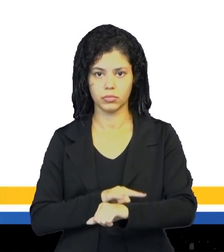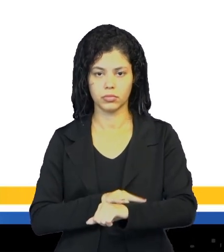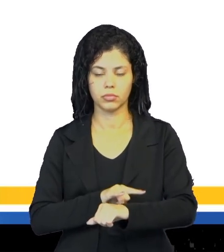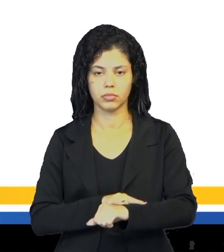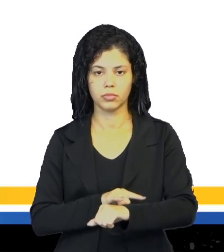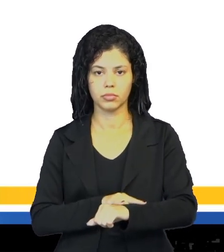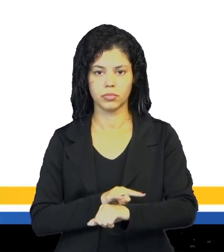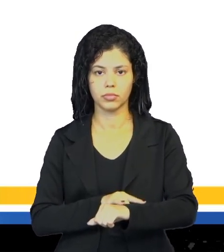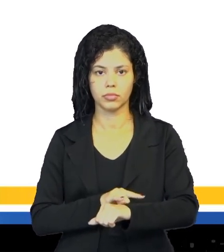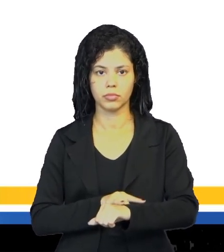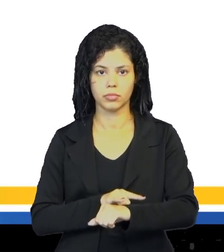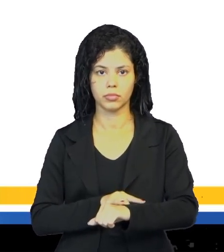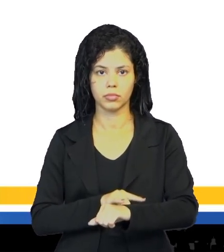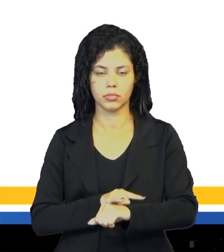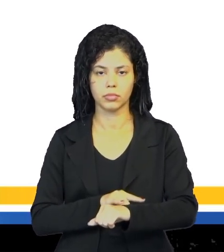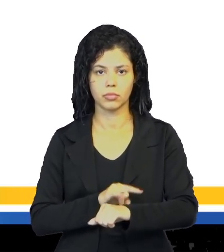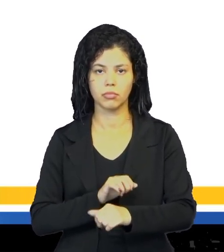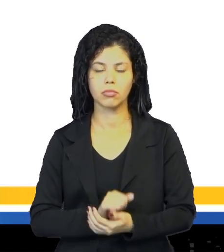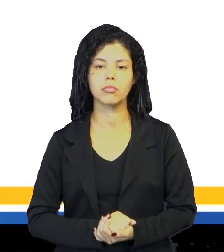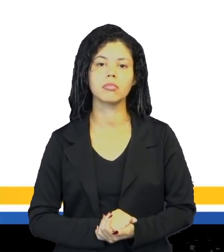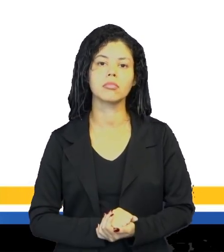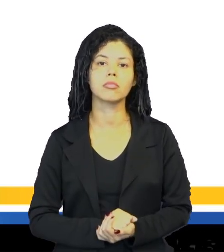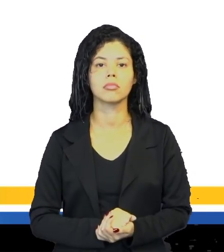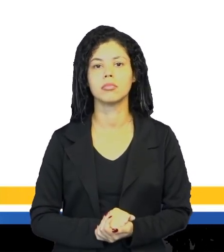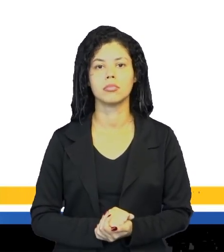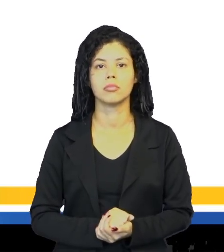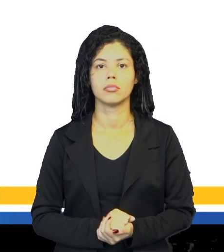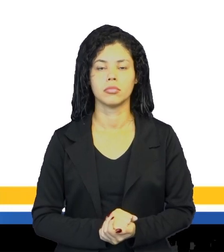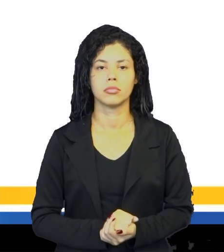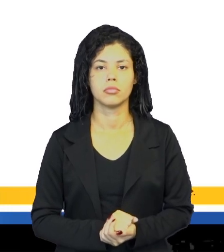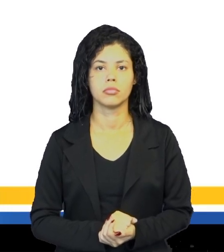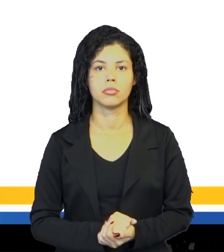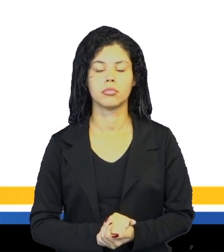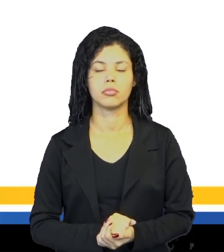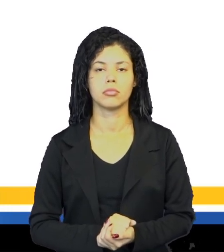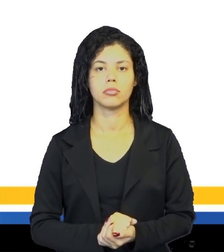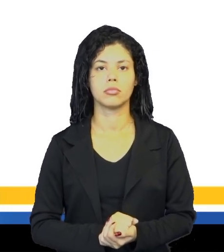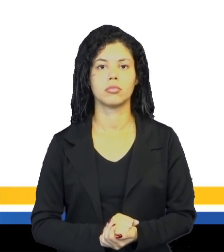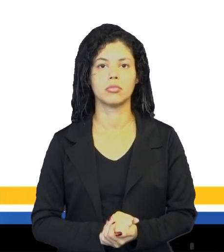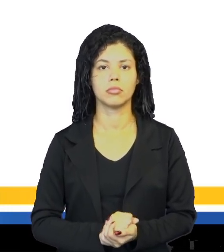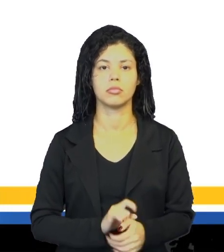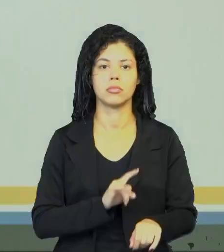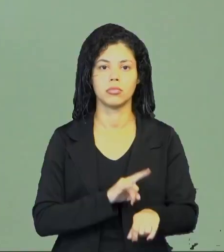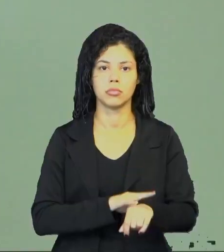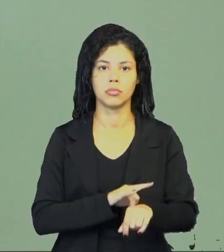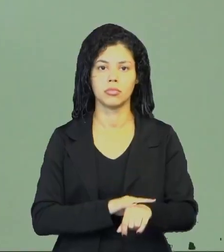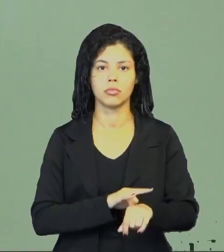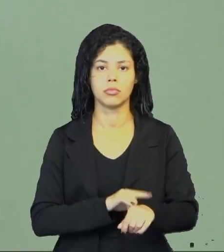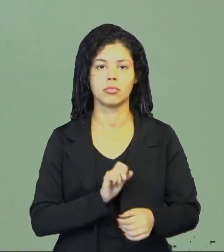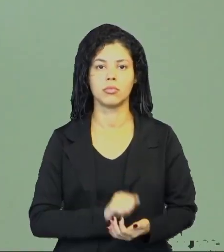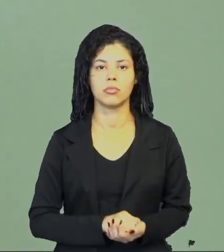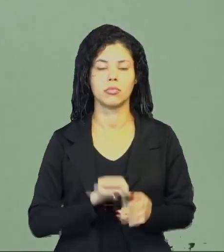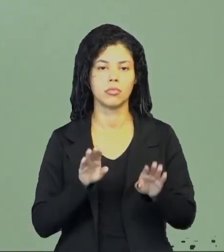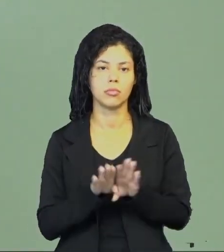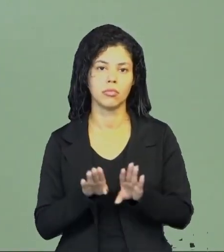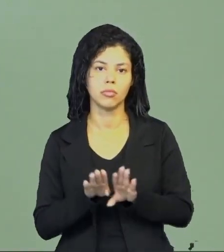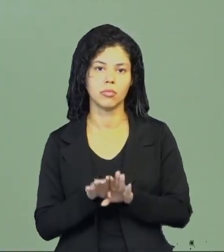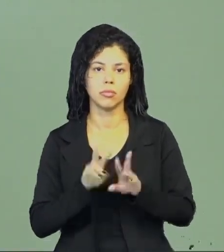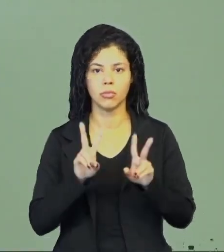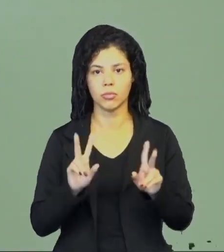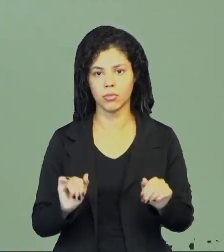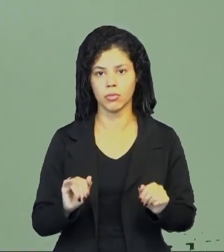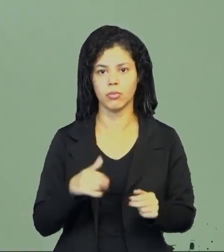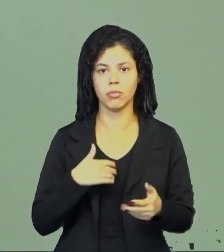também chamado de a ceia na língua espanhola, galerinha. Aí, esse banheiro, né, também ele vai